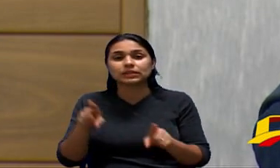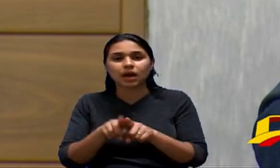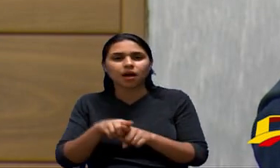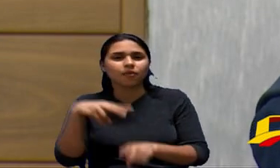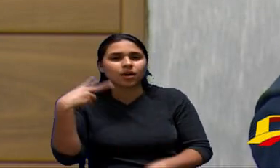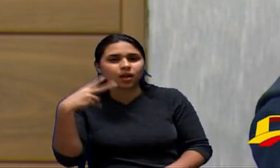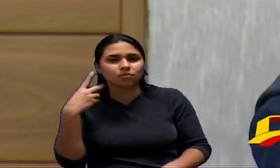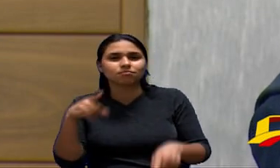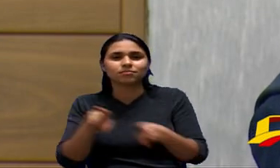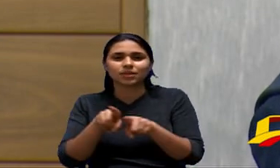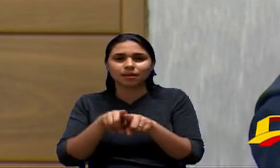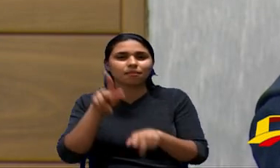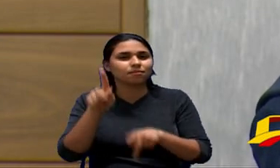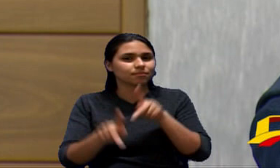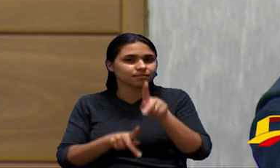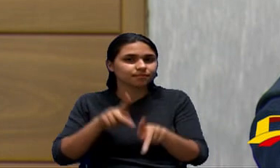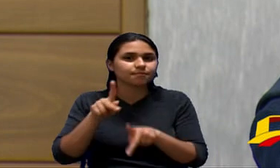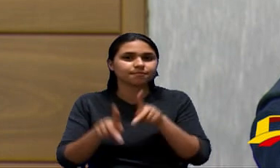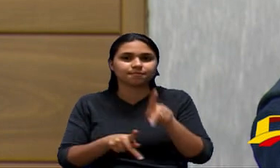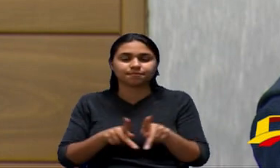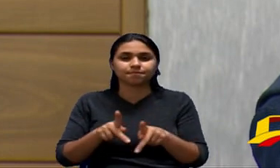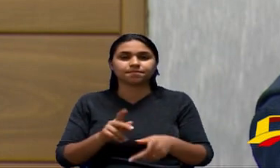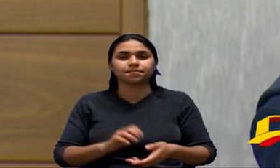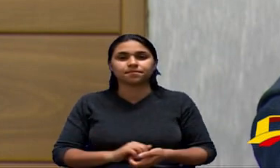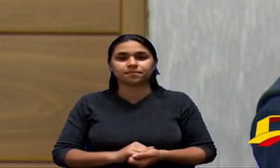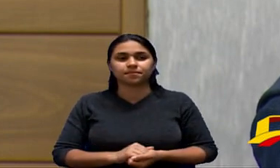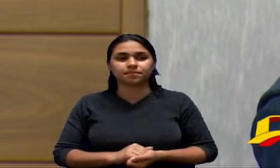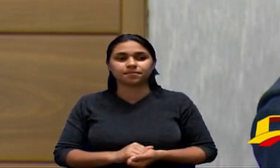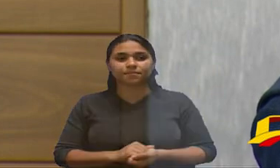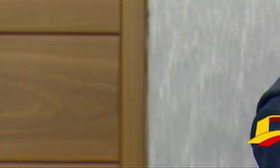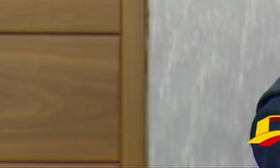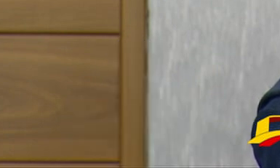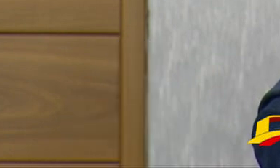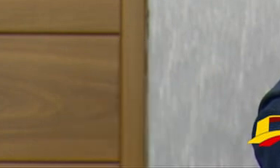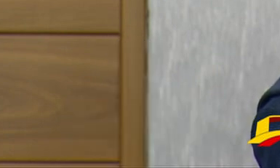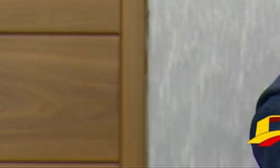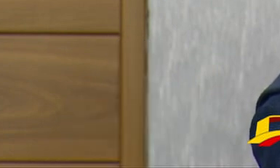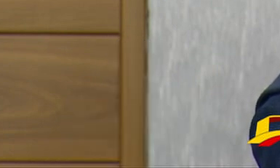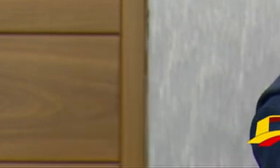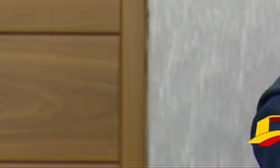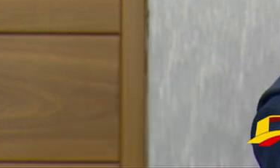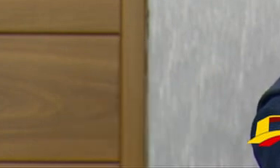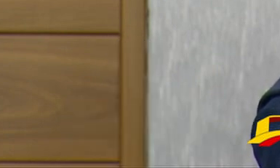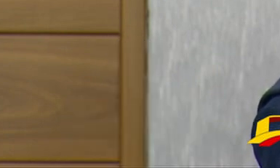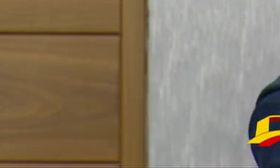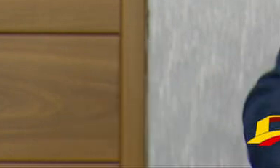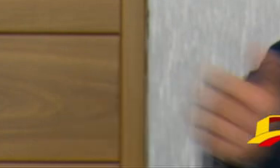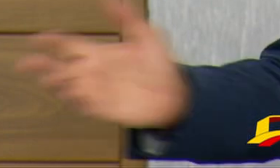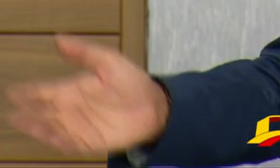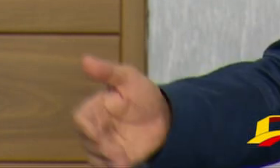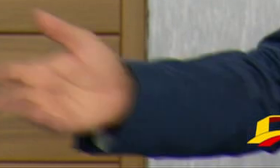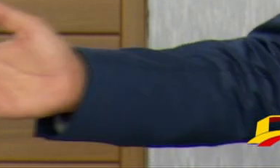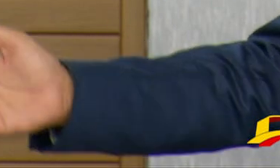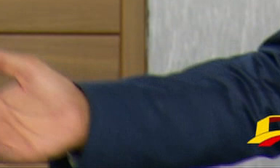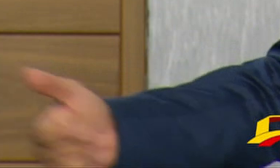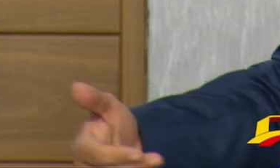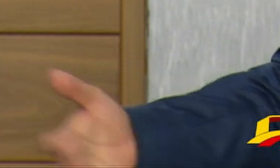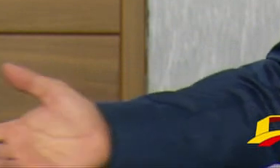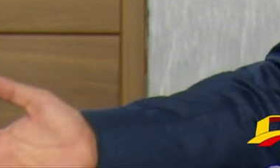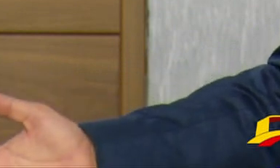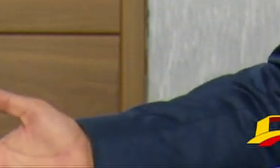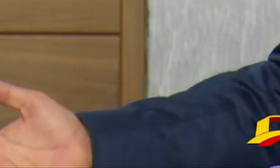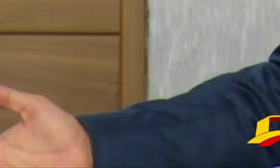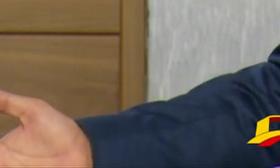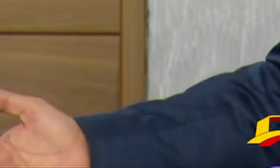população vamos ouvir nosso veterano da casa aqui o mais não é mais velho de idade mas o mais